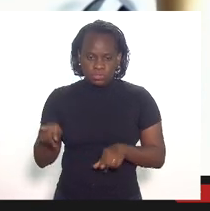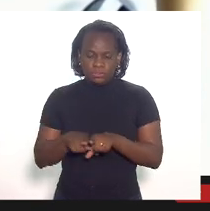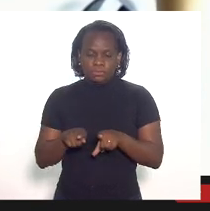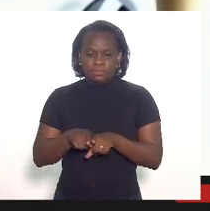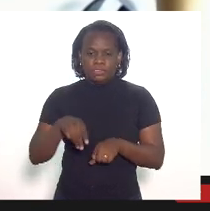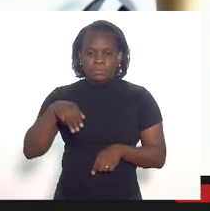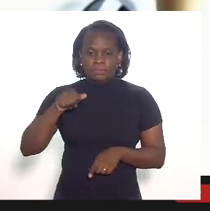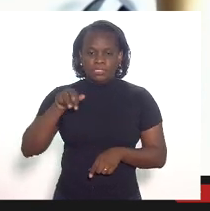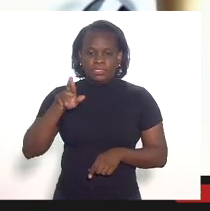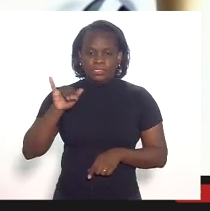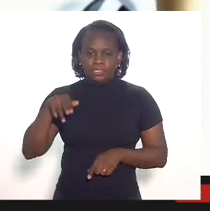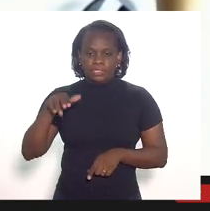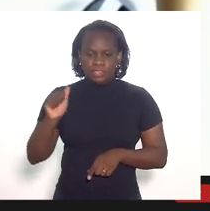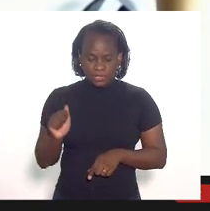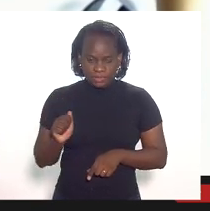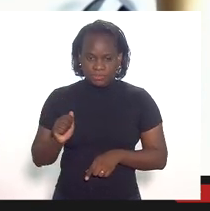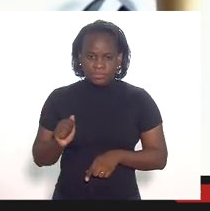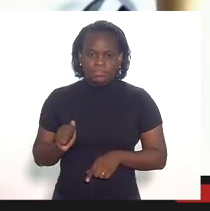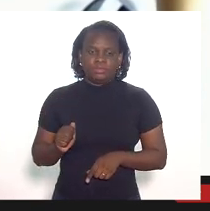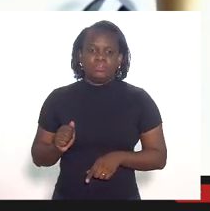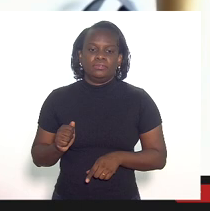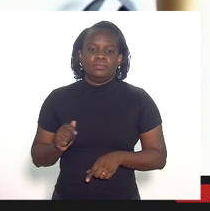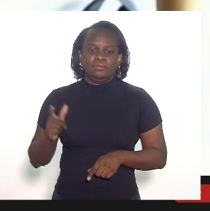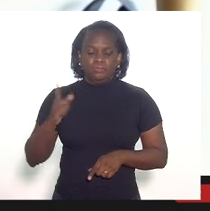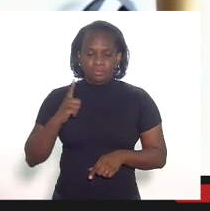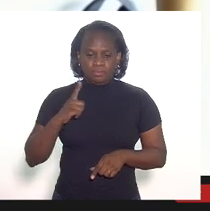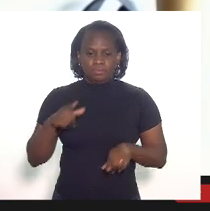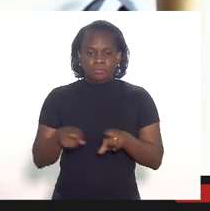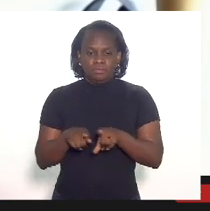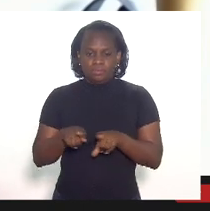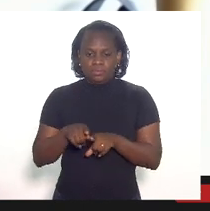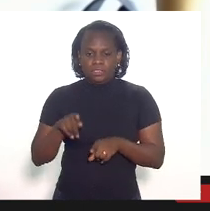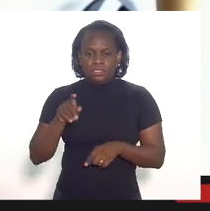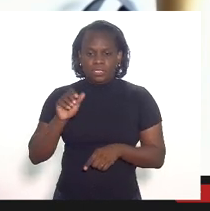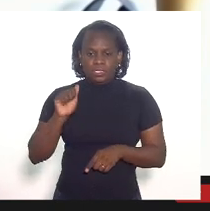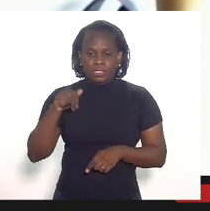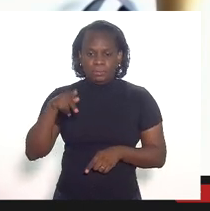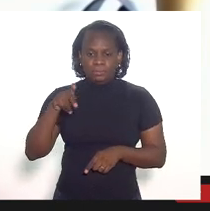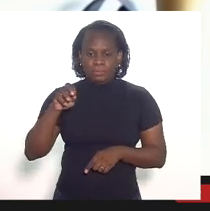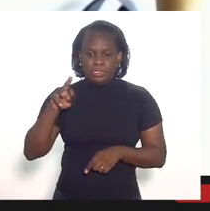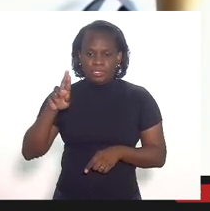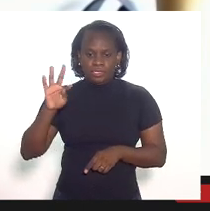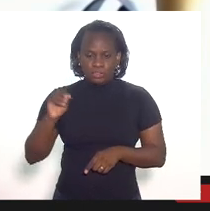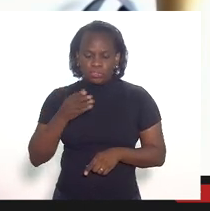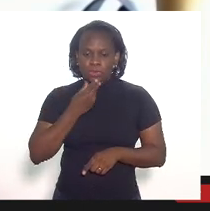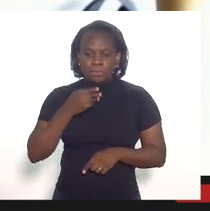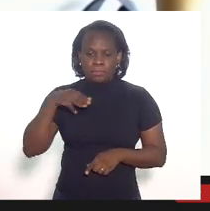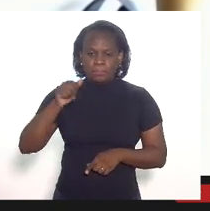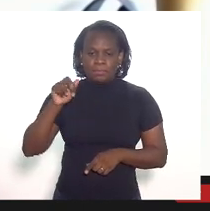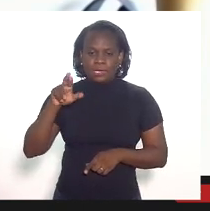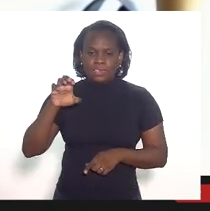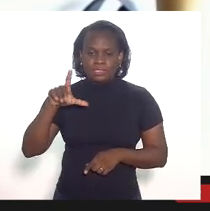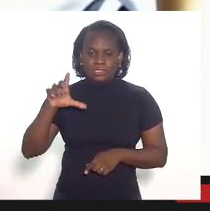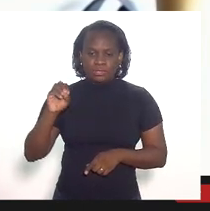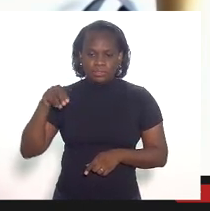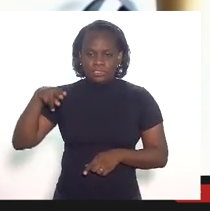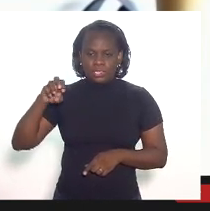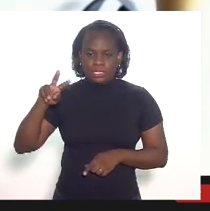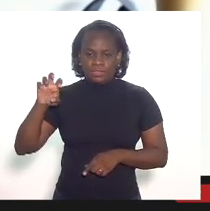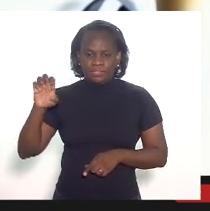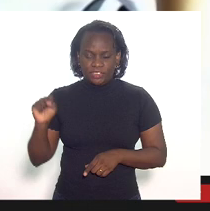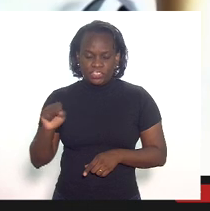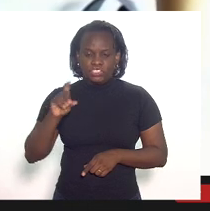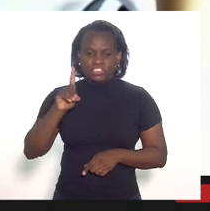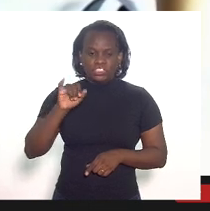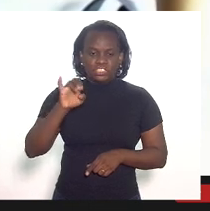Chambriá, a Ompetro, representada pelo Dr. Marcelo Neves e Dr. Diego Manhães,